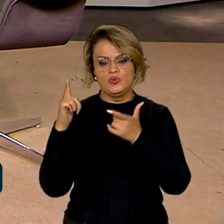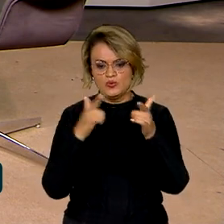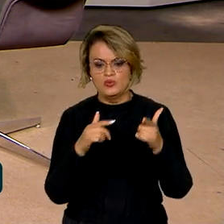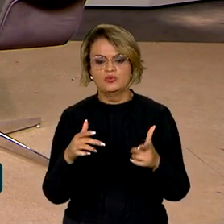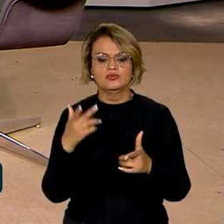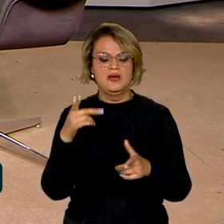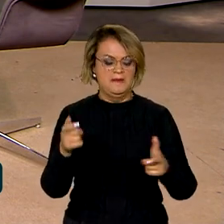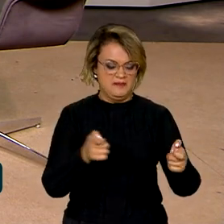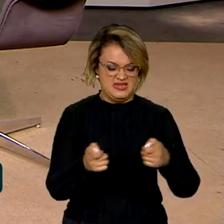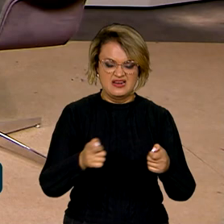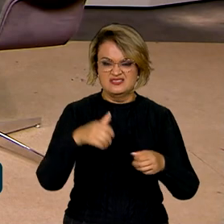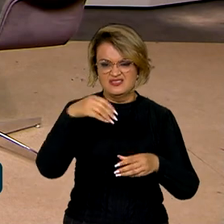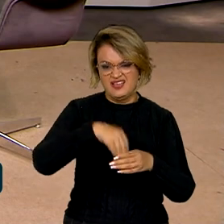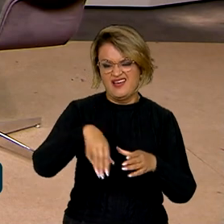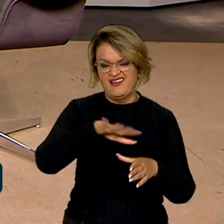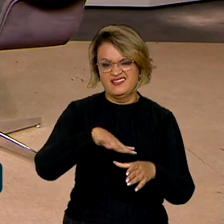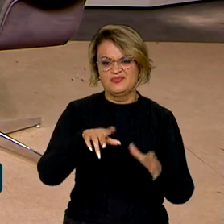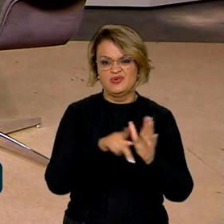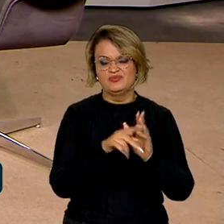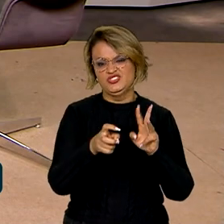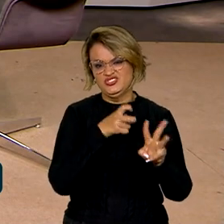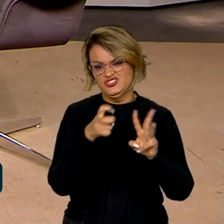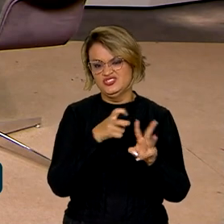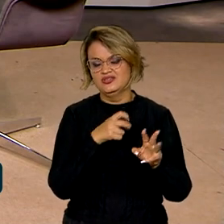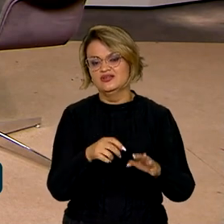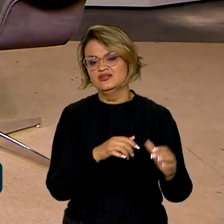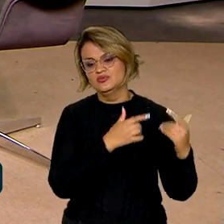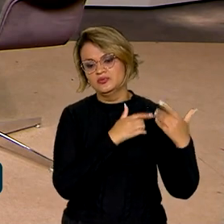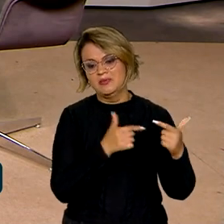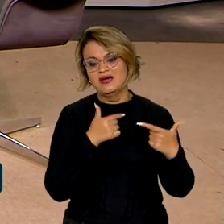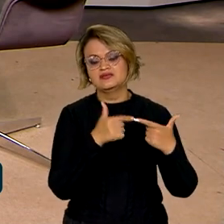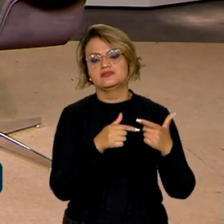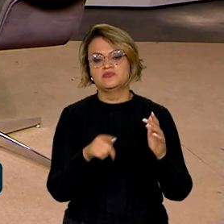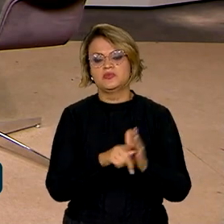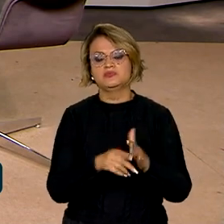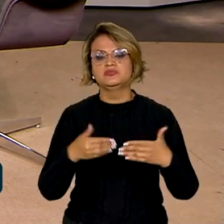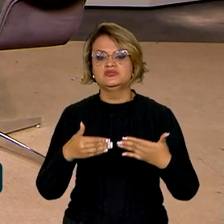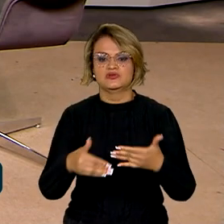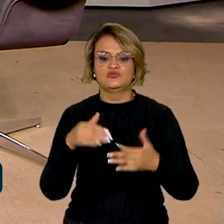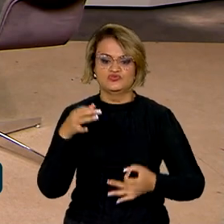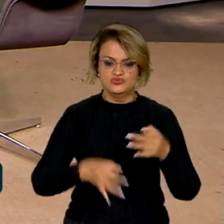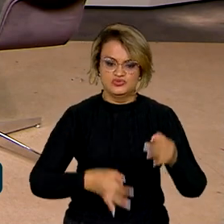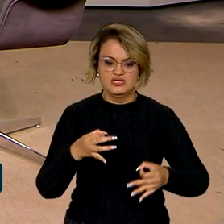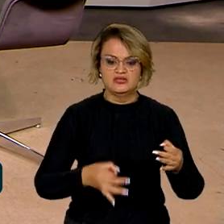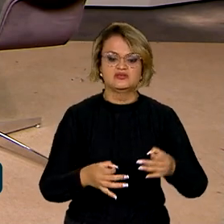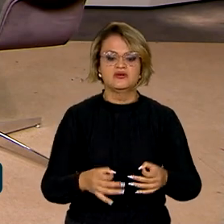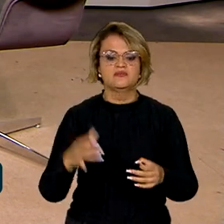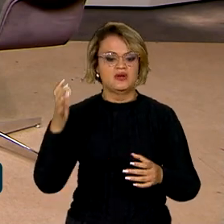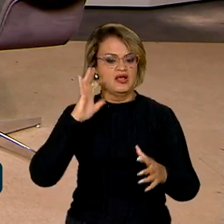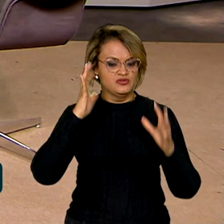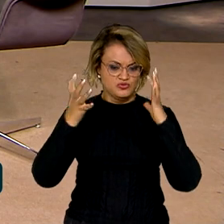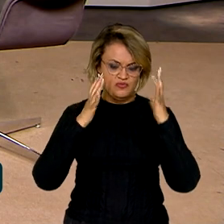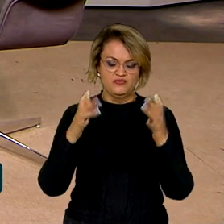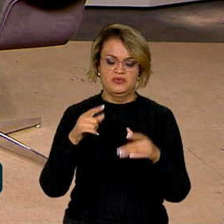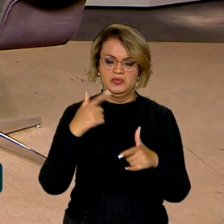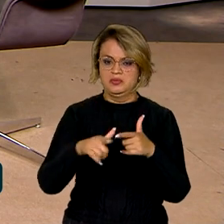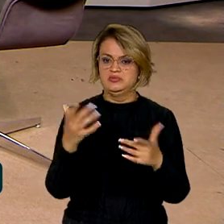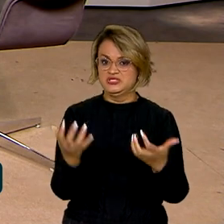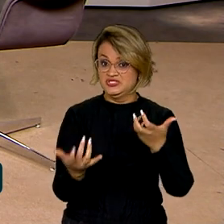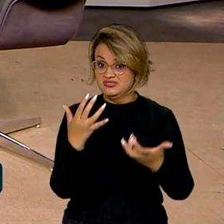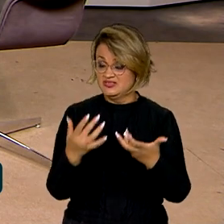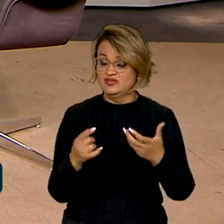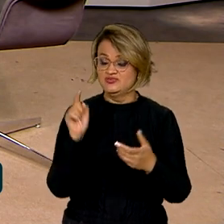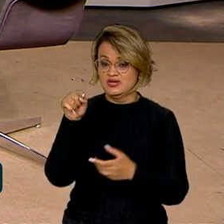mineração em terras indígenas. Então, existe toda uma ação do Ministério da Justiça, as ações de enfrentamento a incêndios do